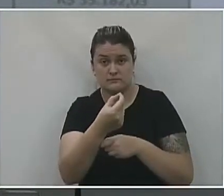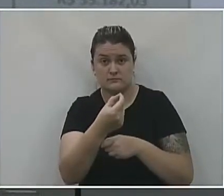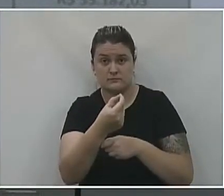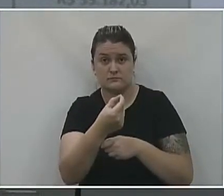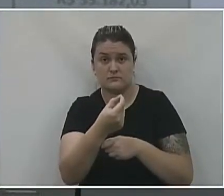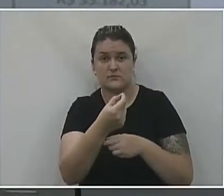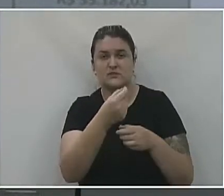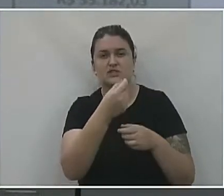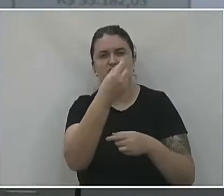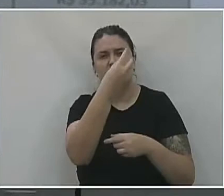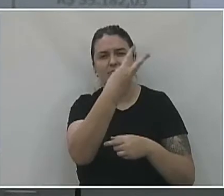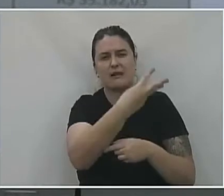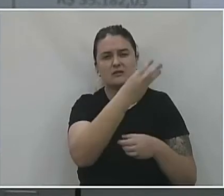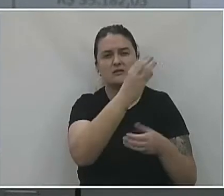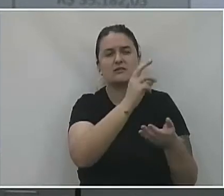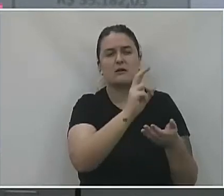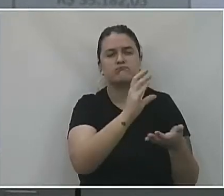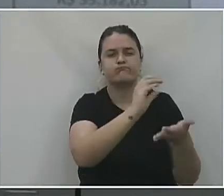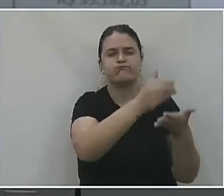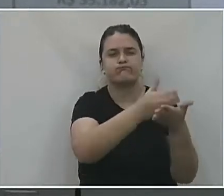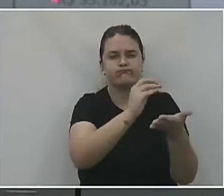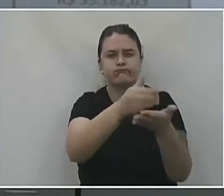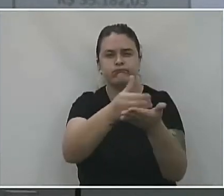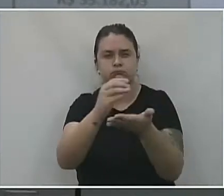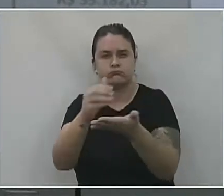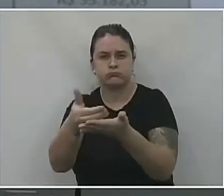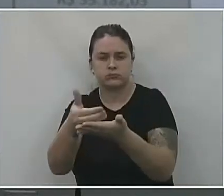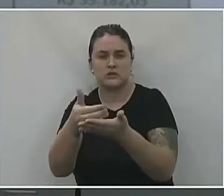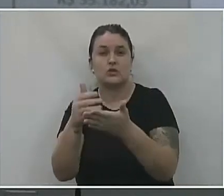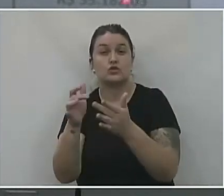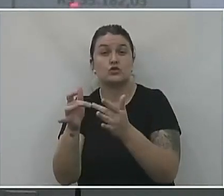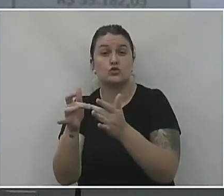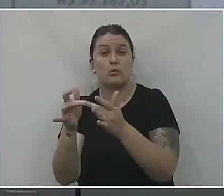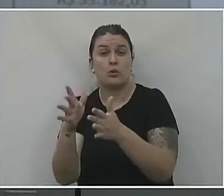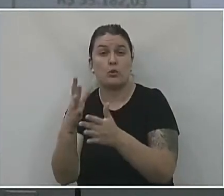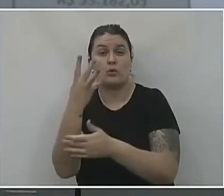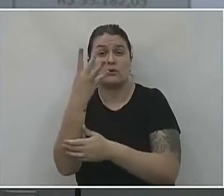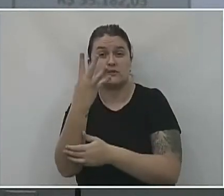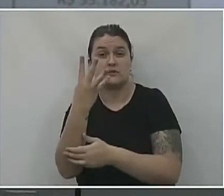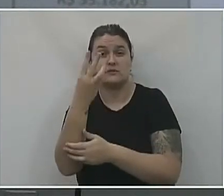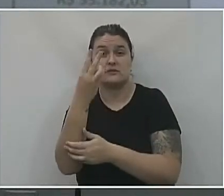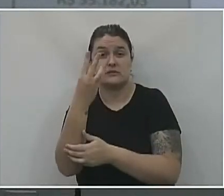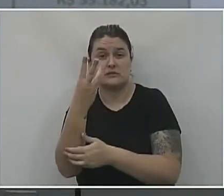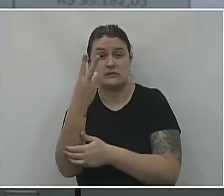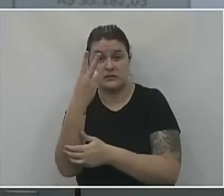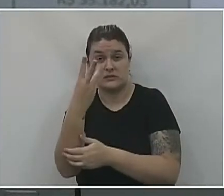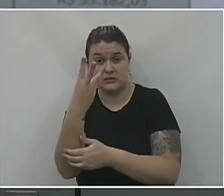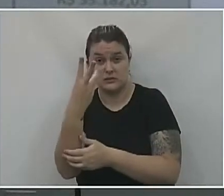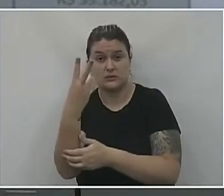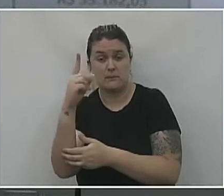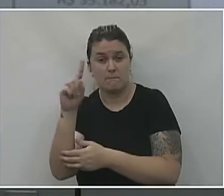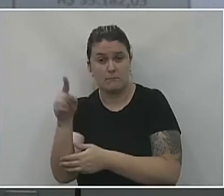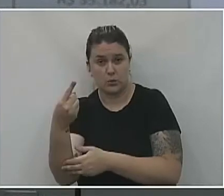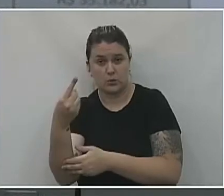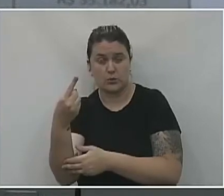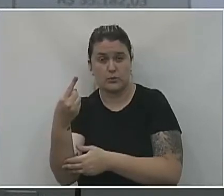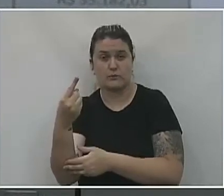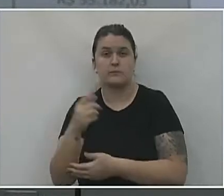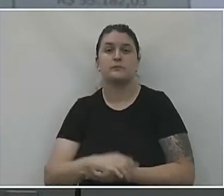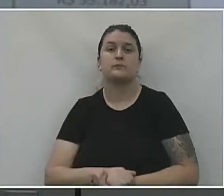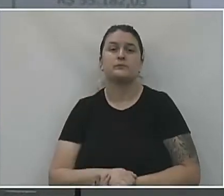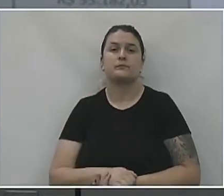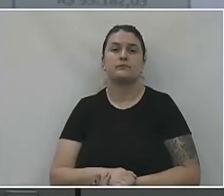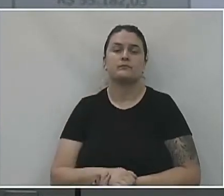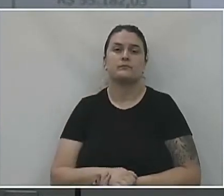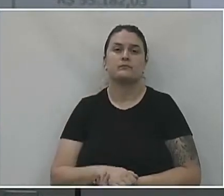custeios, das receitas, das despesas, ficou um saldo de R$ 432.347,25.